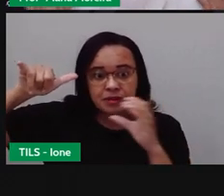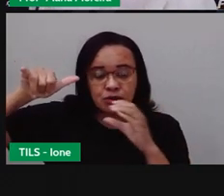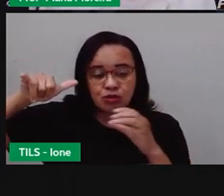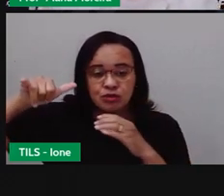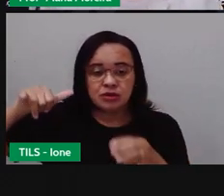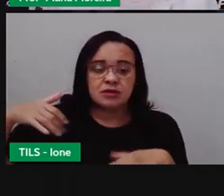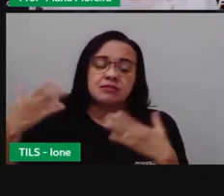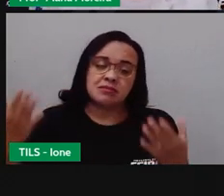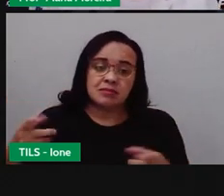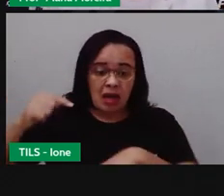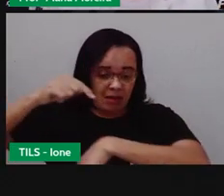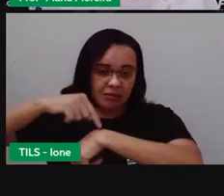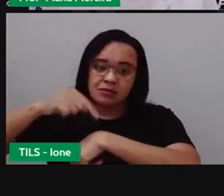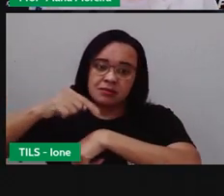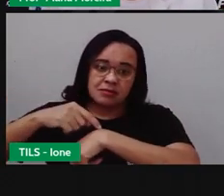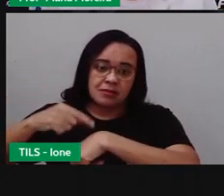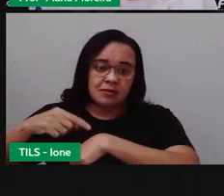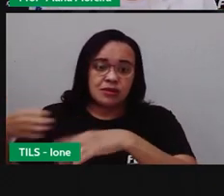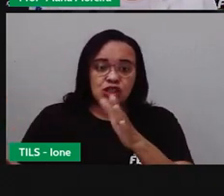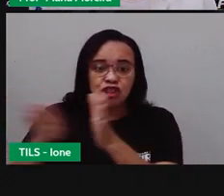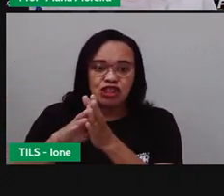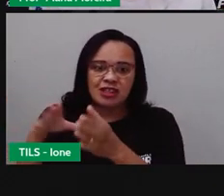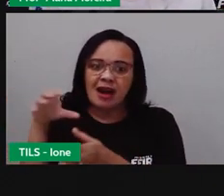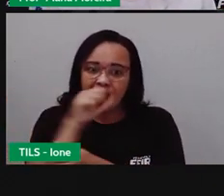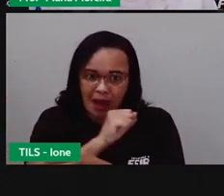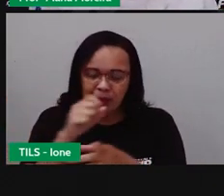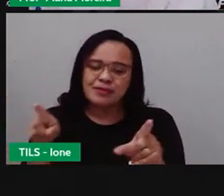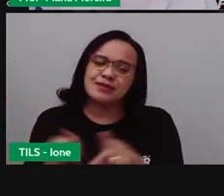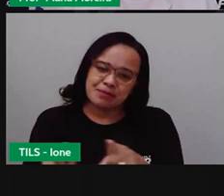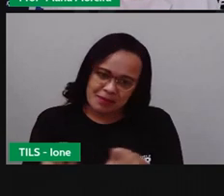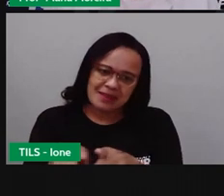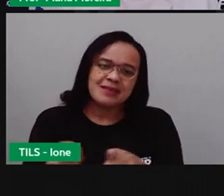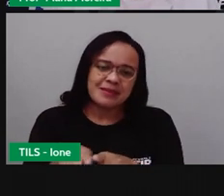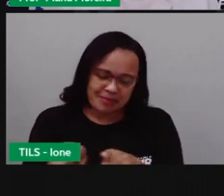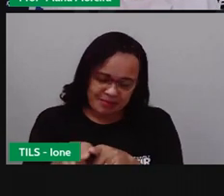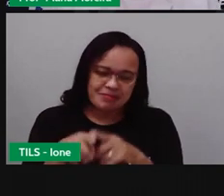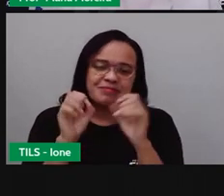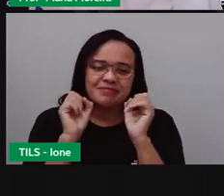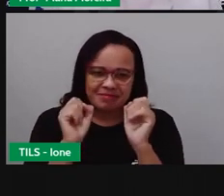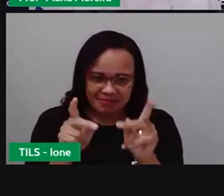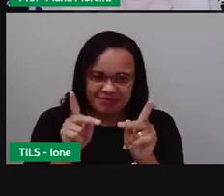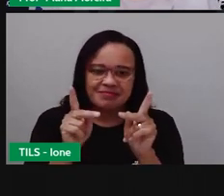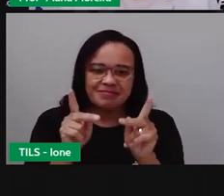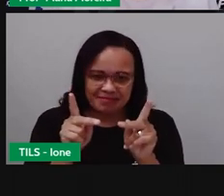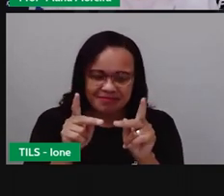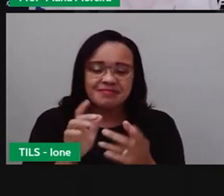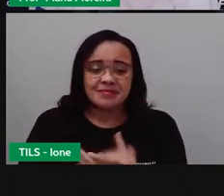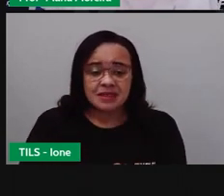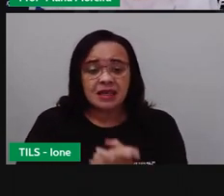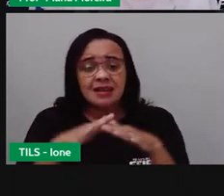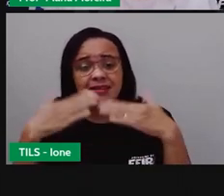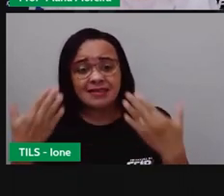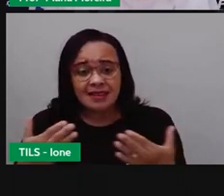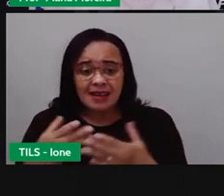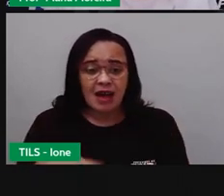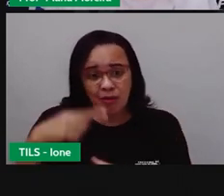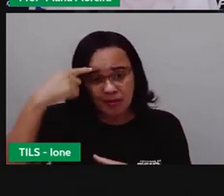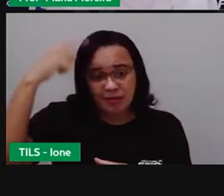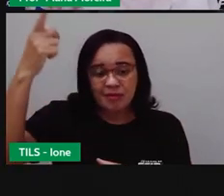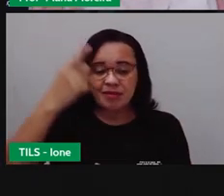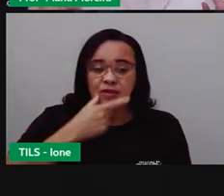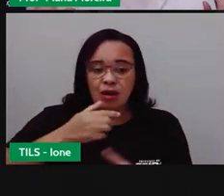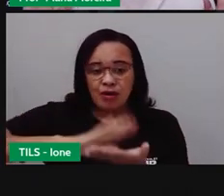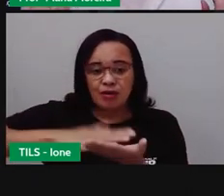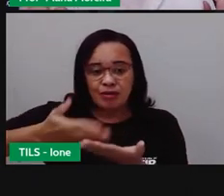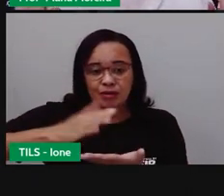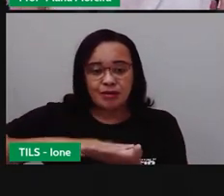menos tempo para chegar em determinado local, certo? Exato. Então, se Anderson sair daqui, por exemplo,